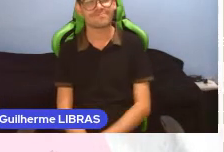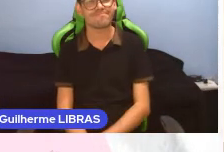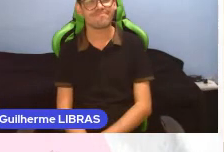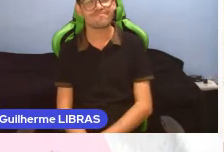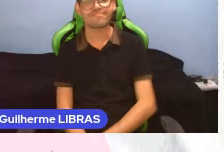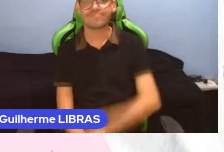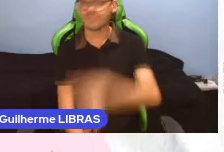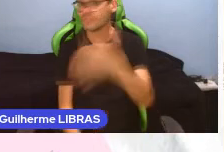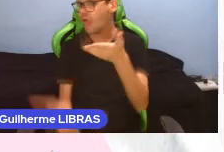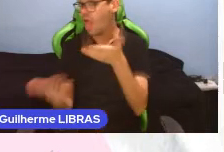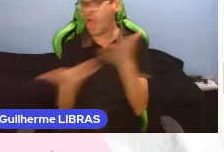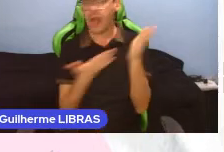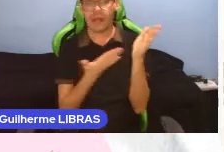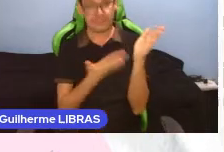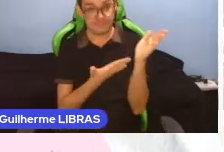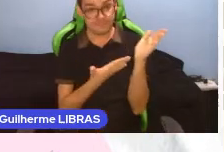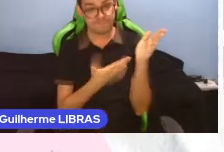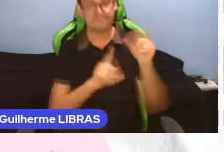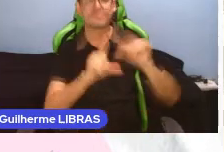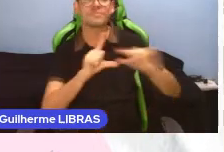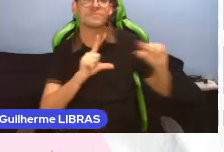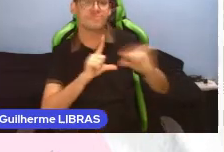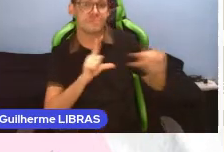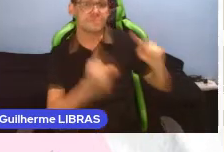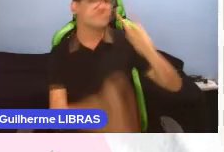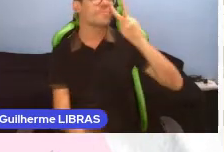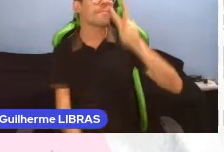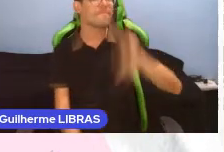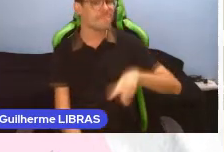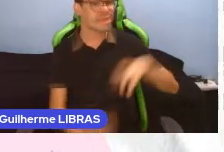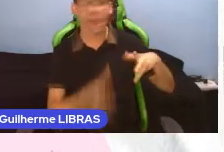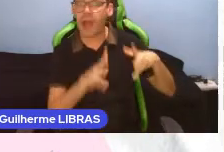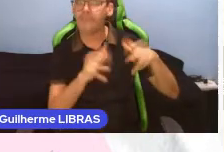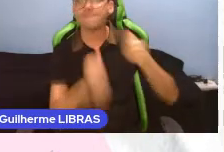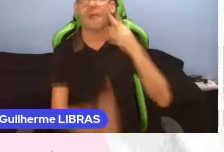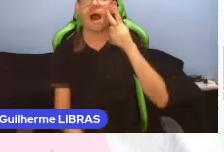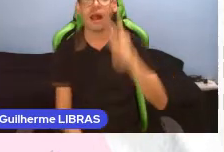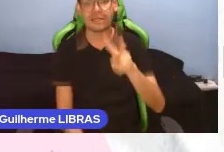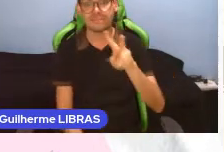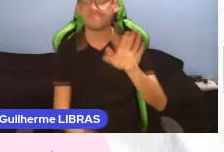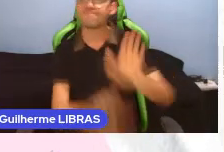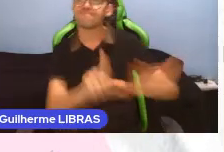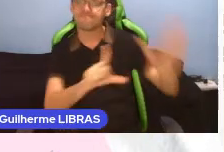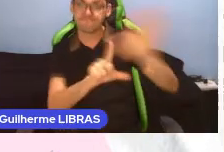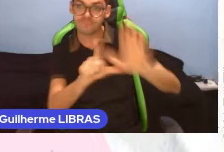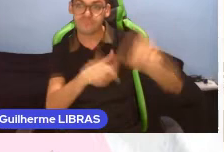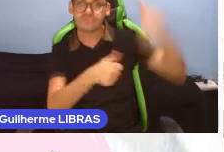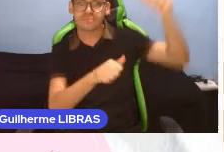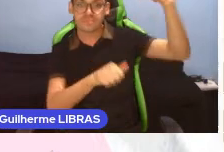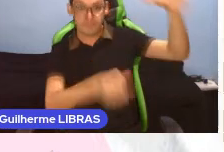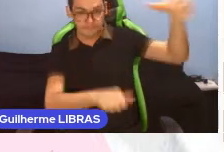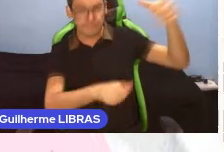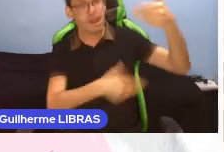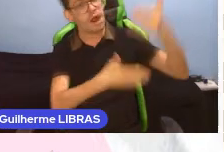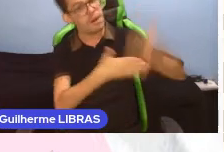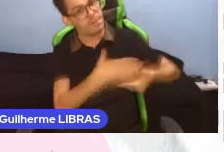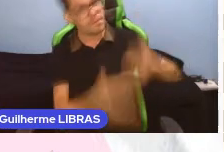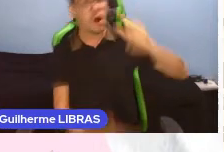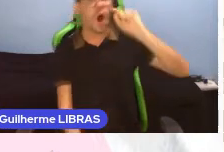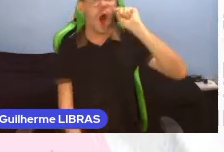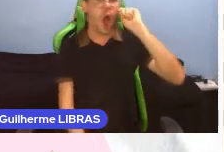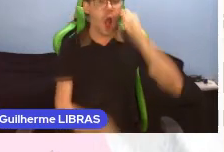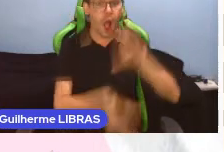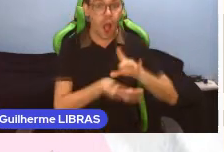Aqui nós temos a legenda, né? Para cego ver, para todos verem. A imagem é um cartaz com fundo rosa e azul.